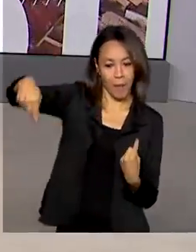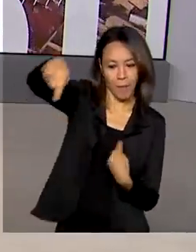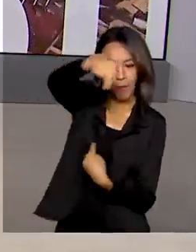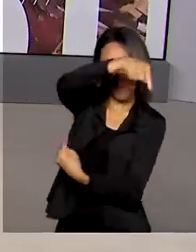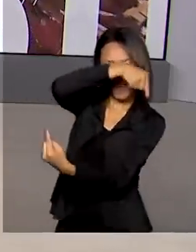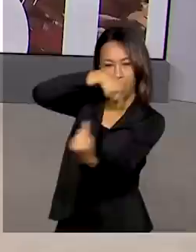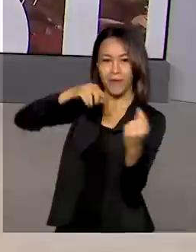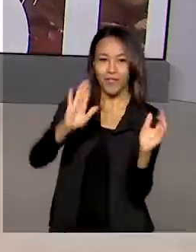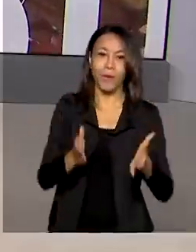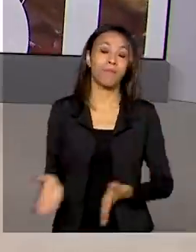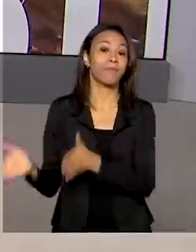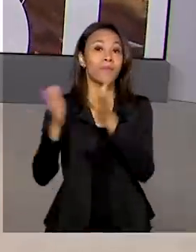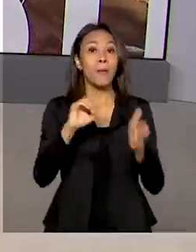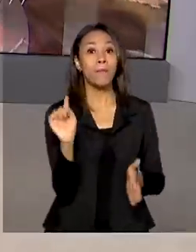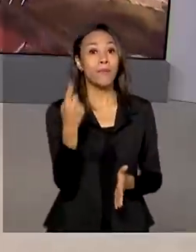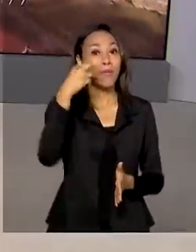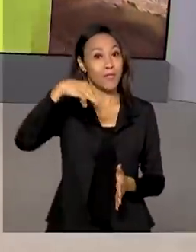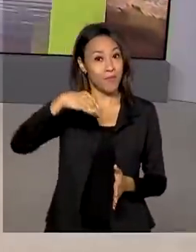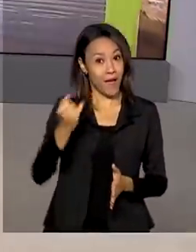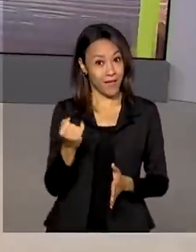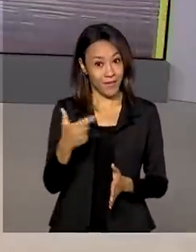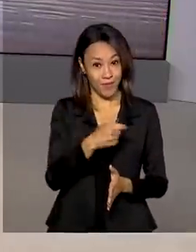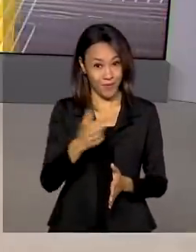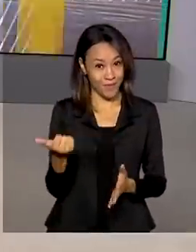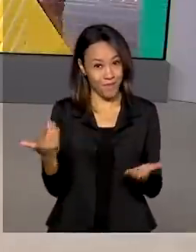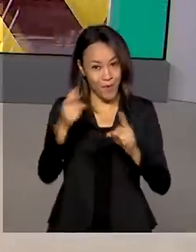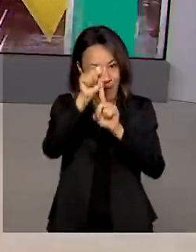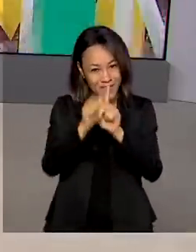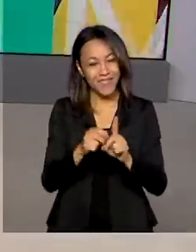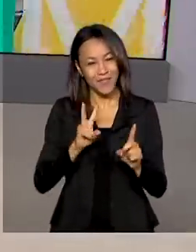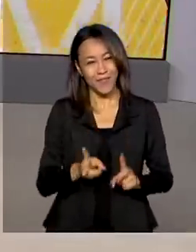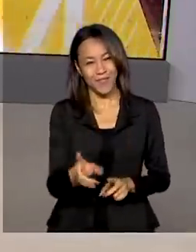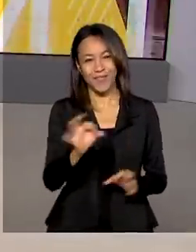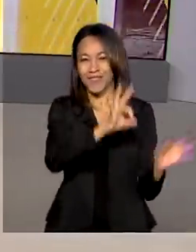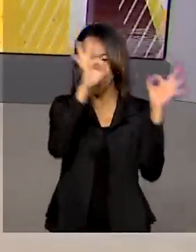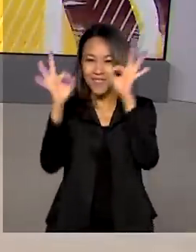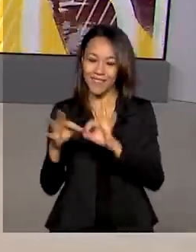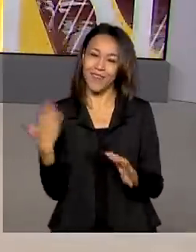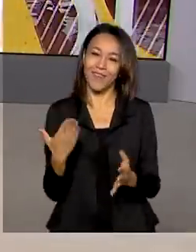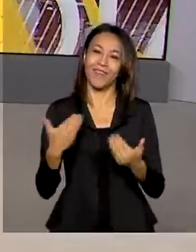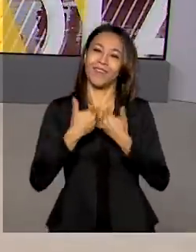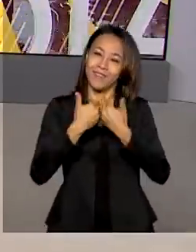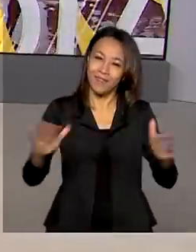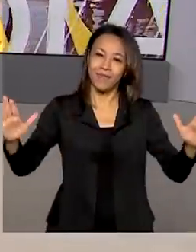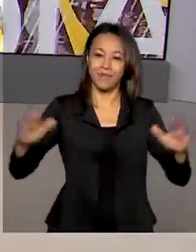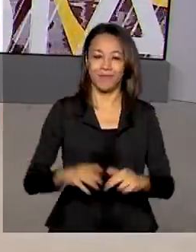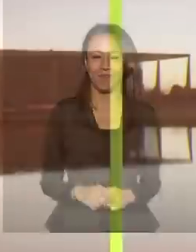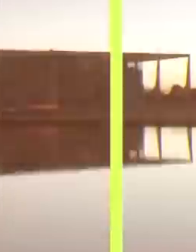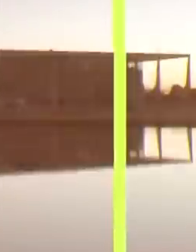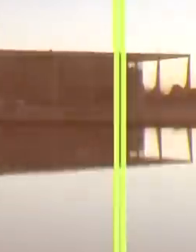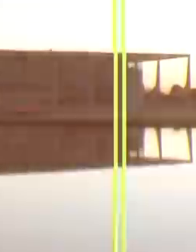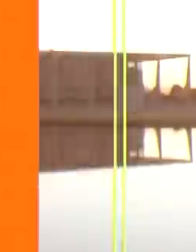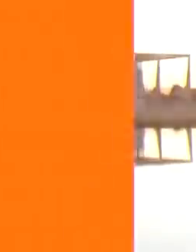Primeiro de março de 2021, mês começando. Fique com a gente, o Brasil em Dia está no ar.